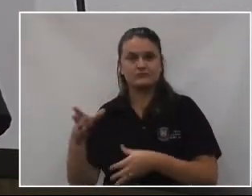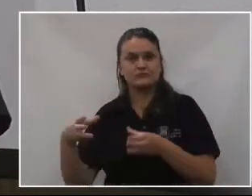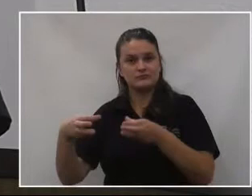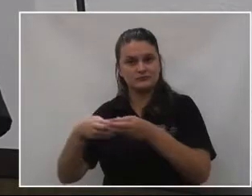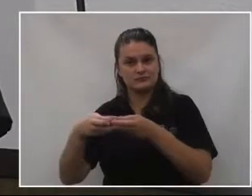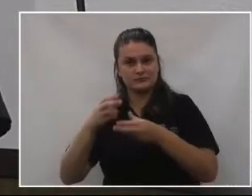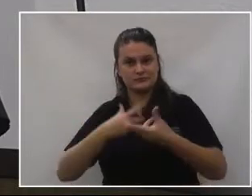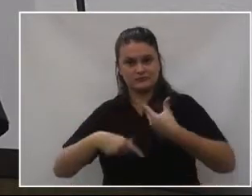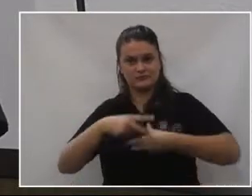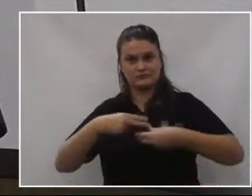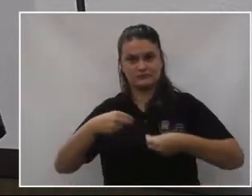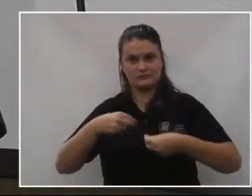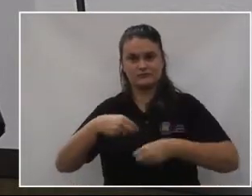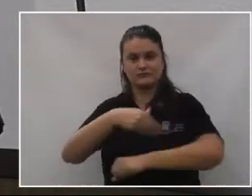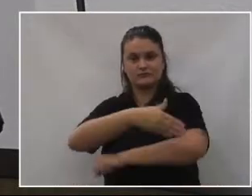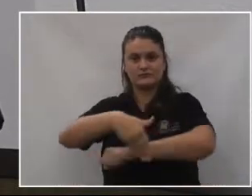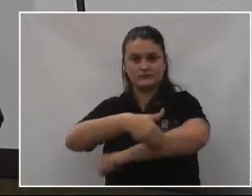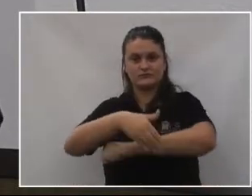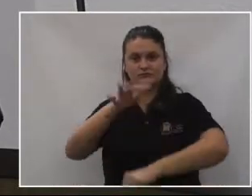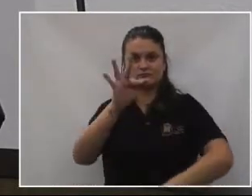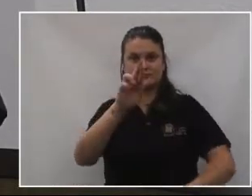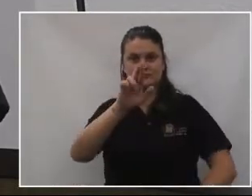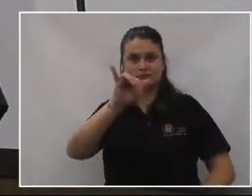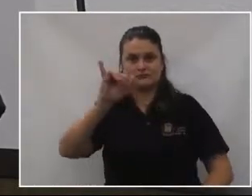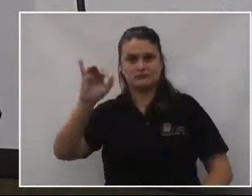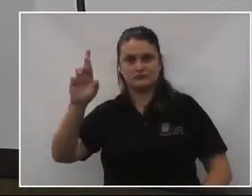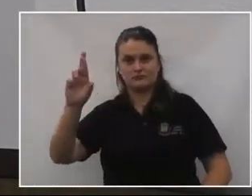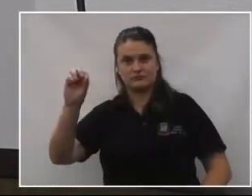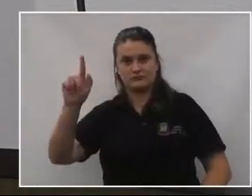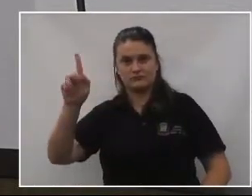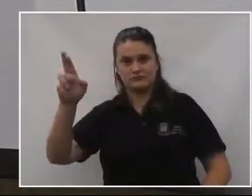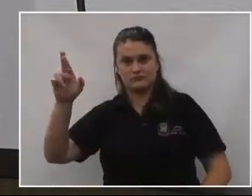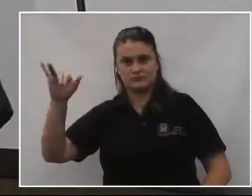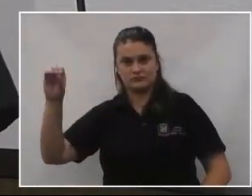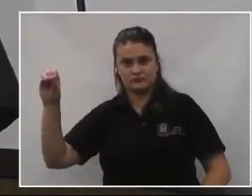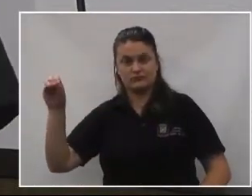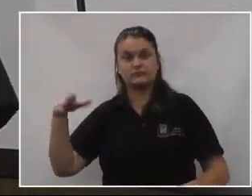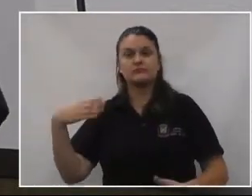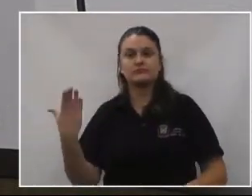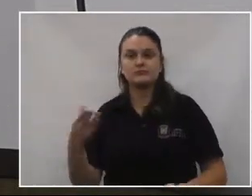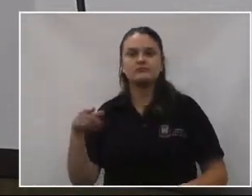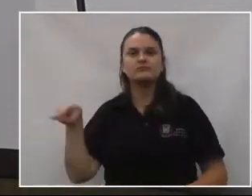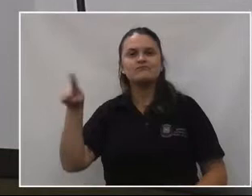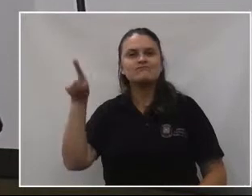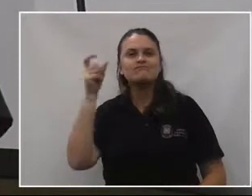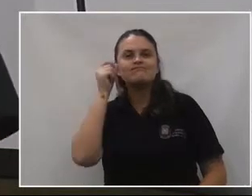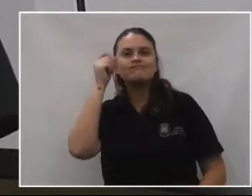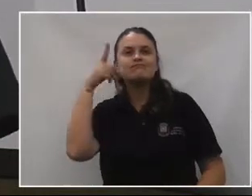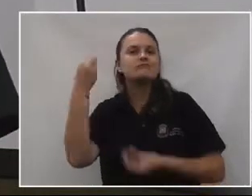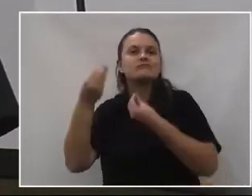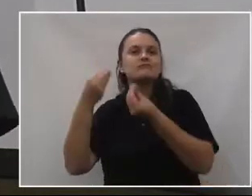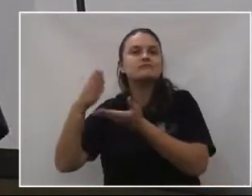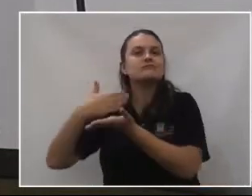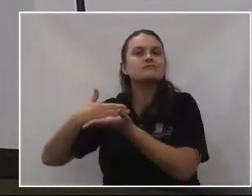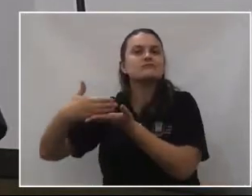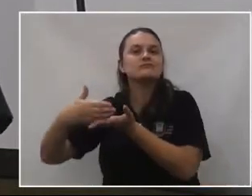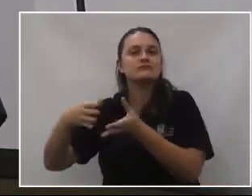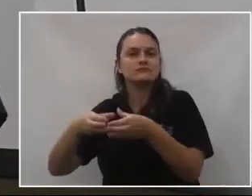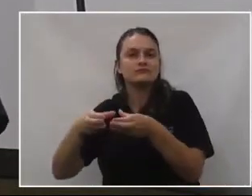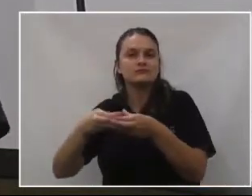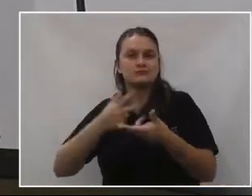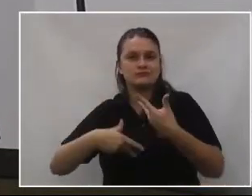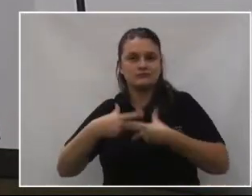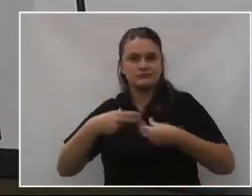está instalado lá na Rua Frangéio 692. Então, assim, para vocês terem uma ideia de como é que iniciou o Grupo Escoteiro Iguaçu.